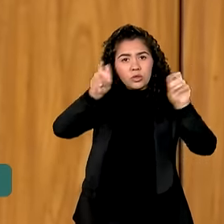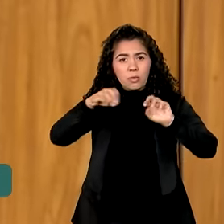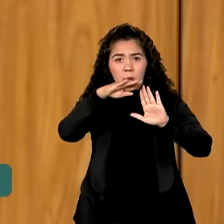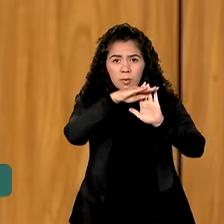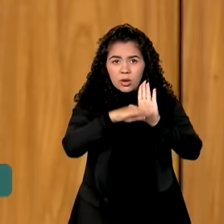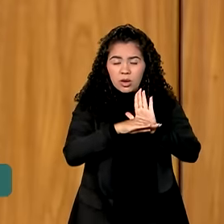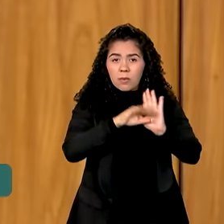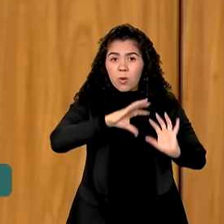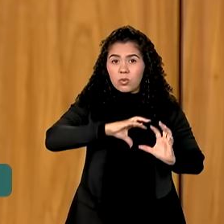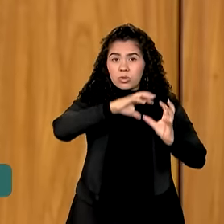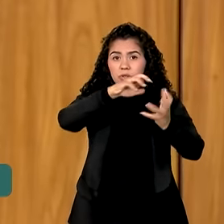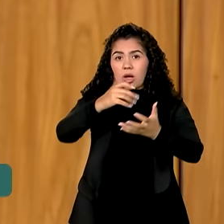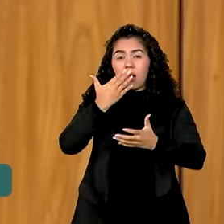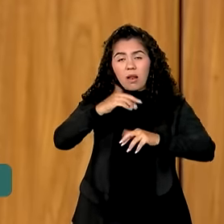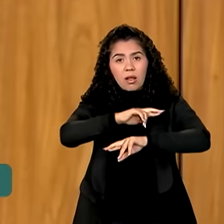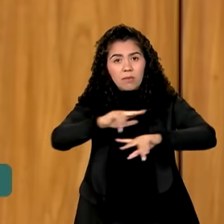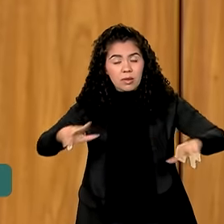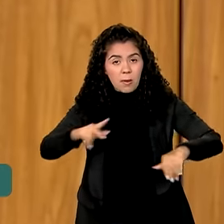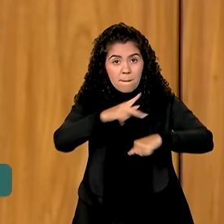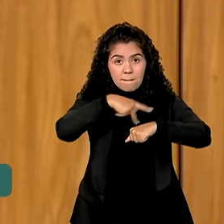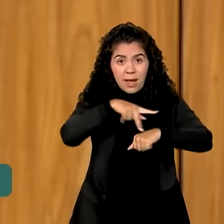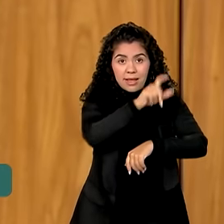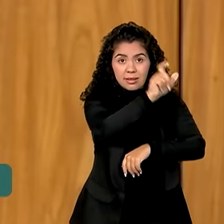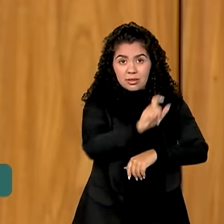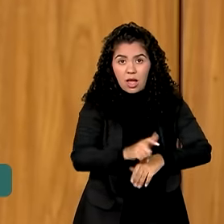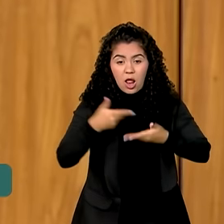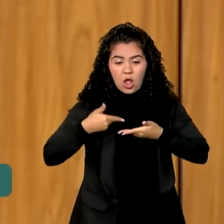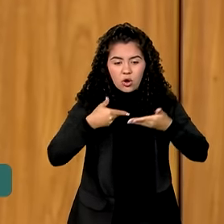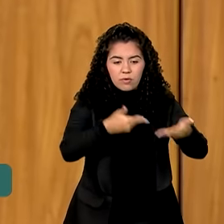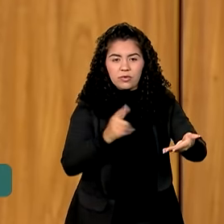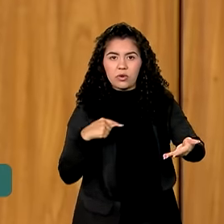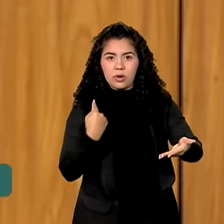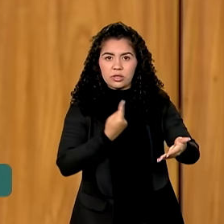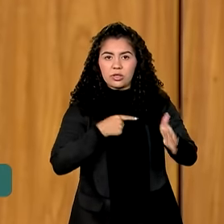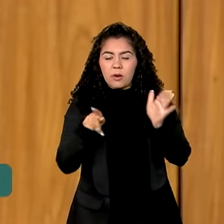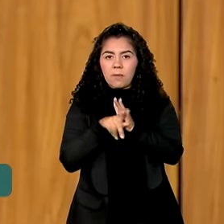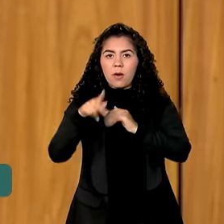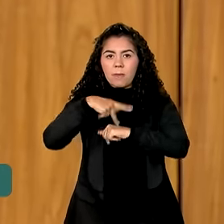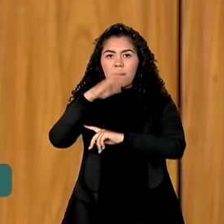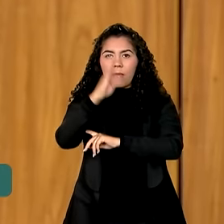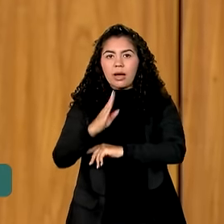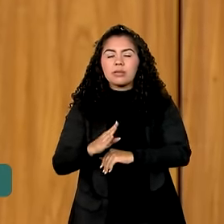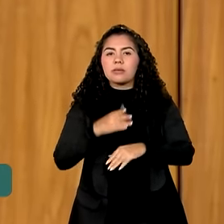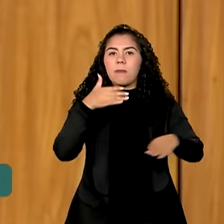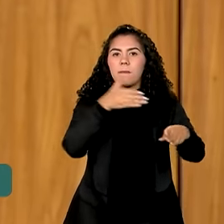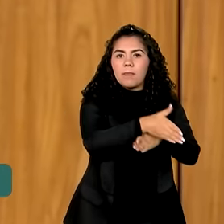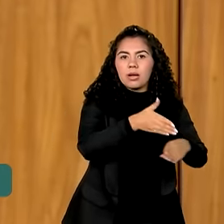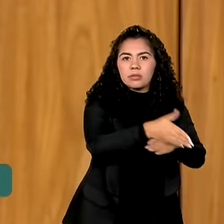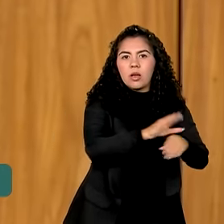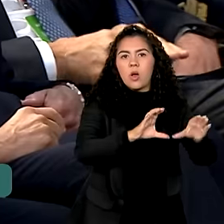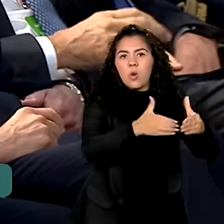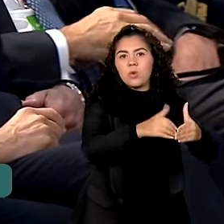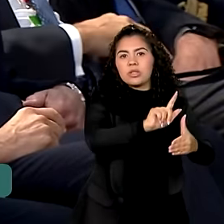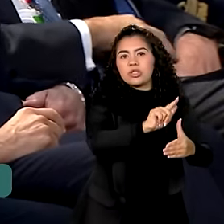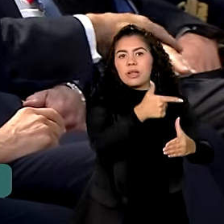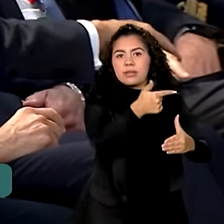de Alimentos, a Itália convidou o Brasil a participar do grupo de trabalho sobre a segurança alimentar do G7.